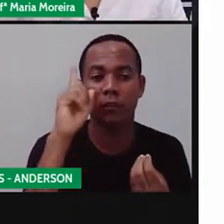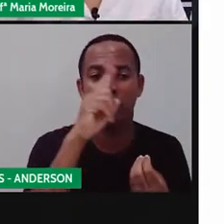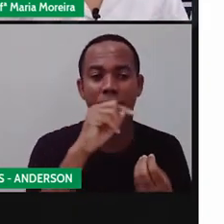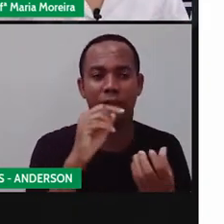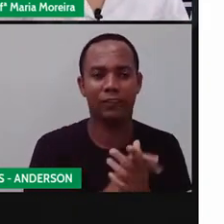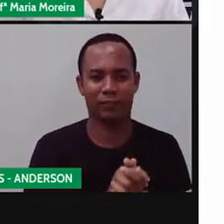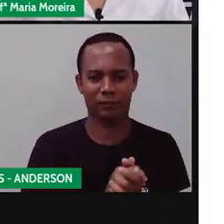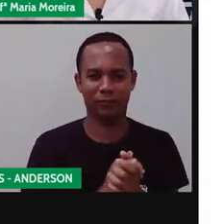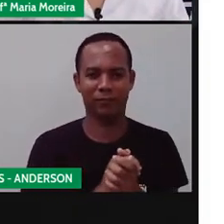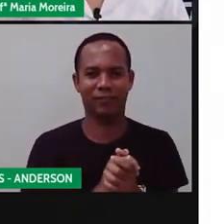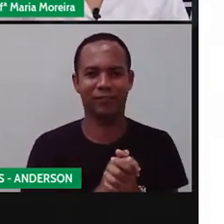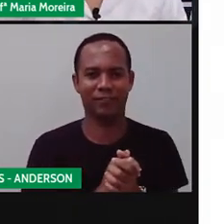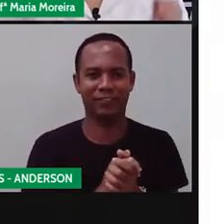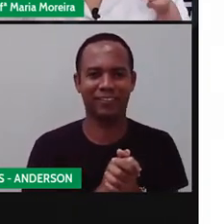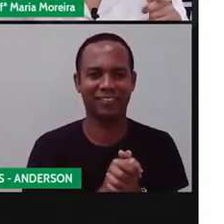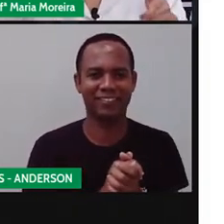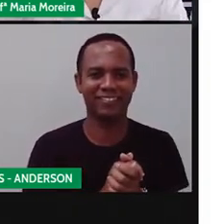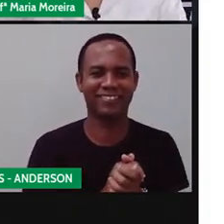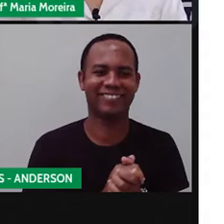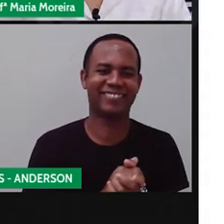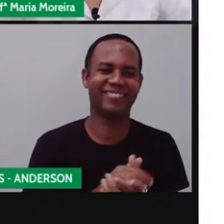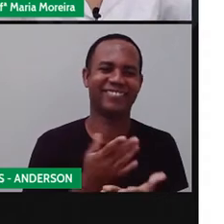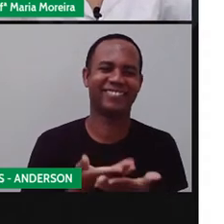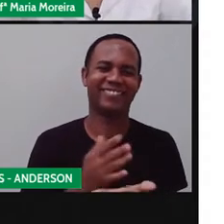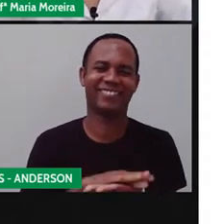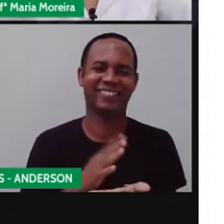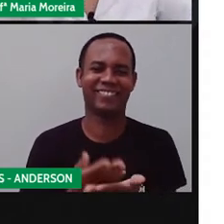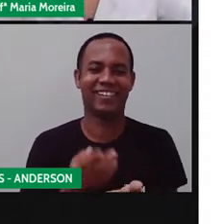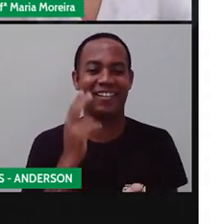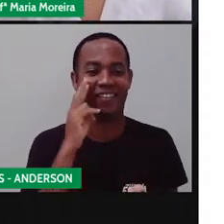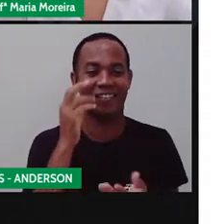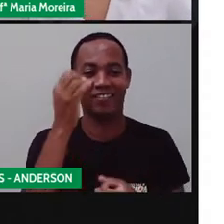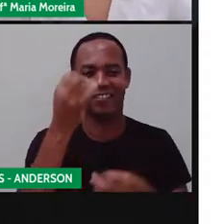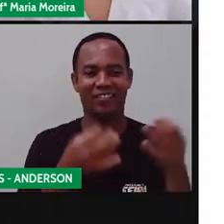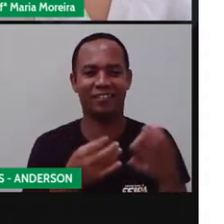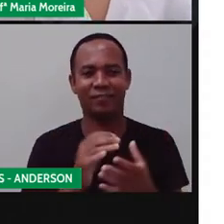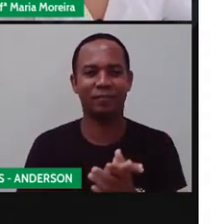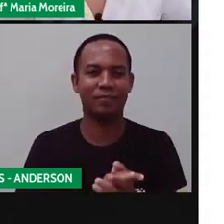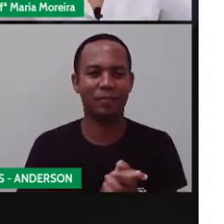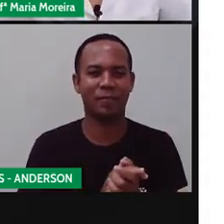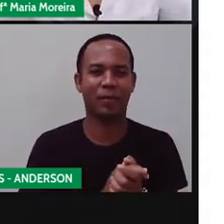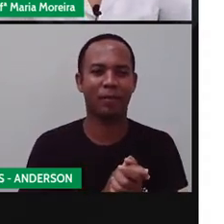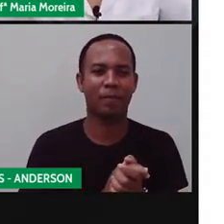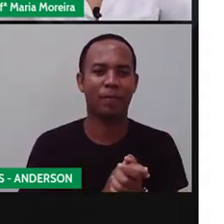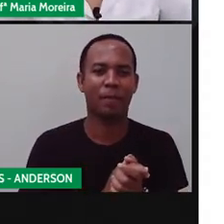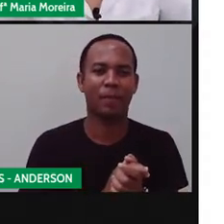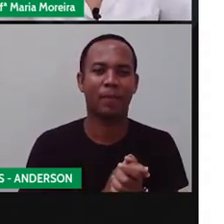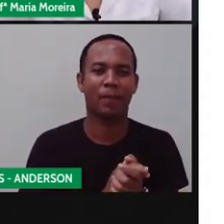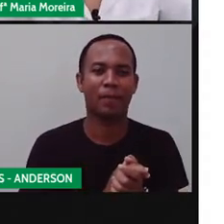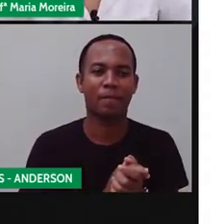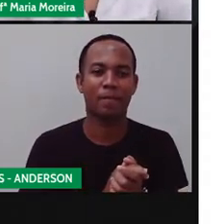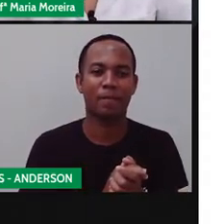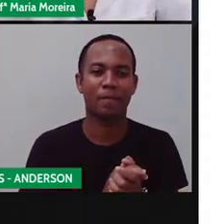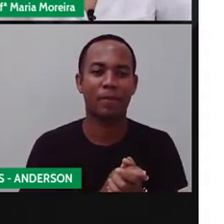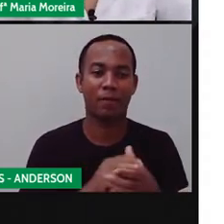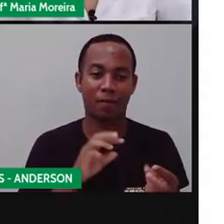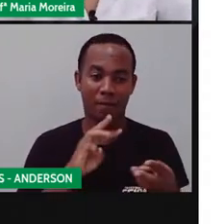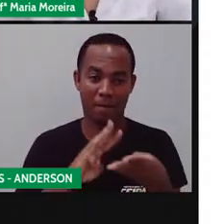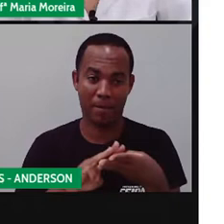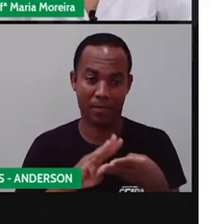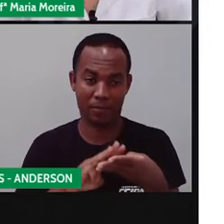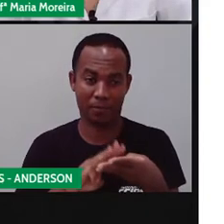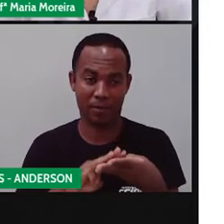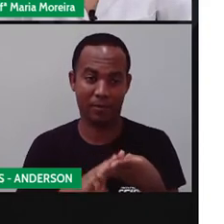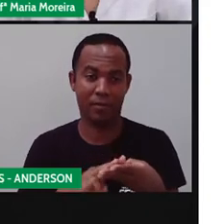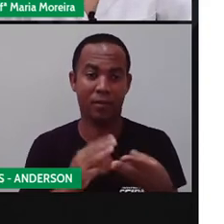é da tradução de Anderson. Eu estou mais empolgada com a tradução de Anderson do que com a minha aula. Vamos lá. A matemática envolvida